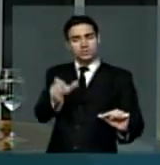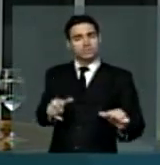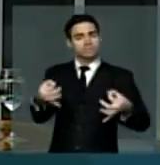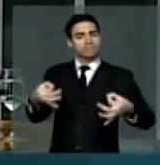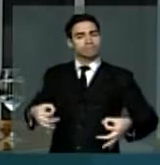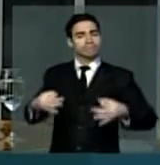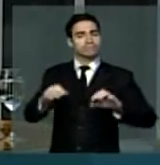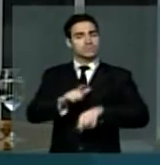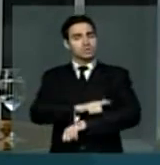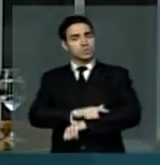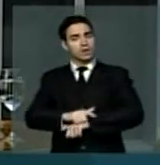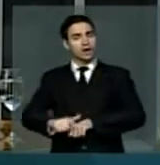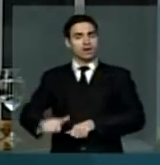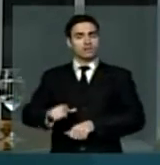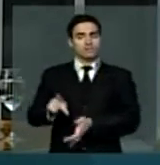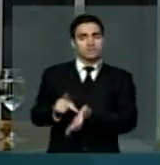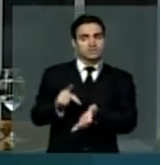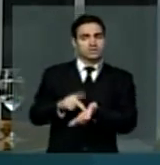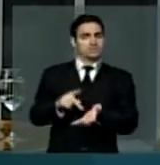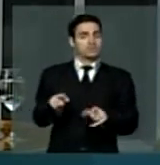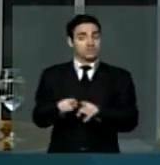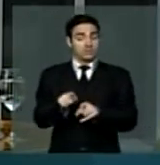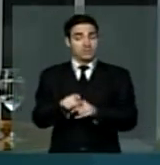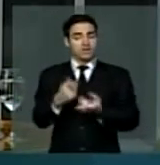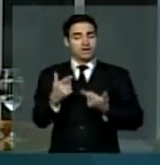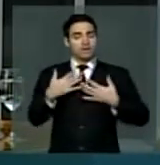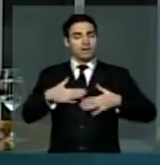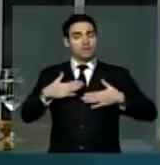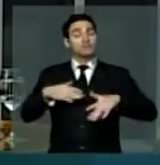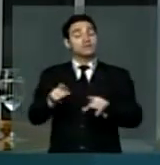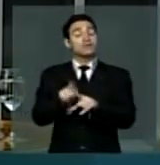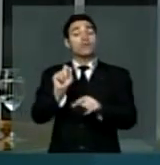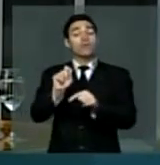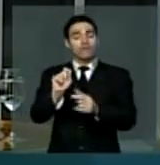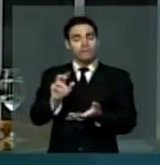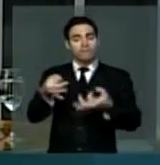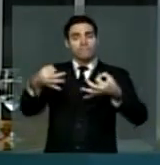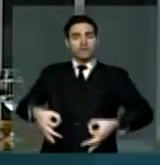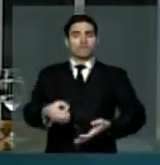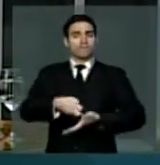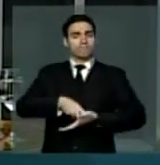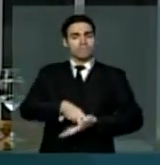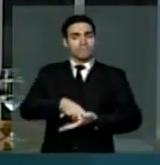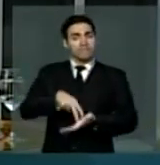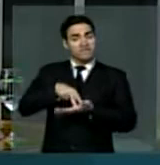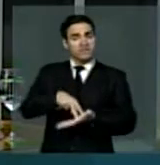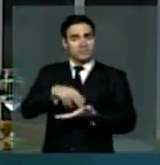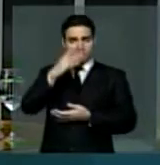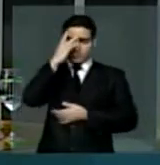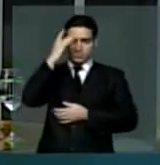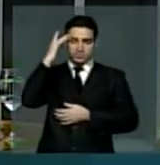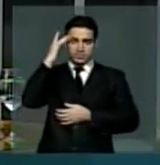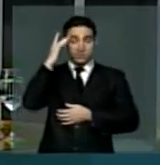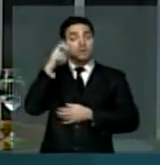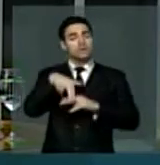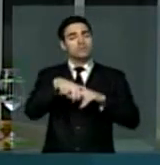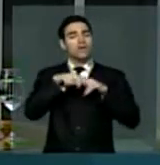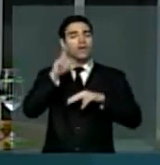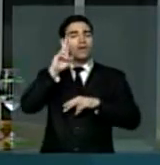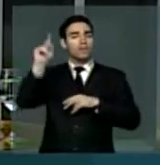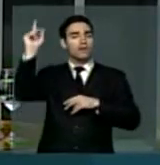sincera, serena e firme. Para concluir, Sr. Presidente, retomo as palavras do grande